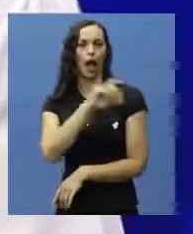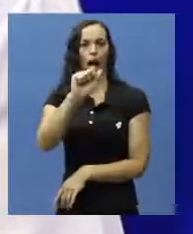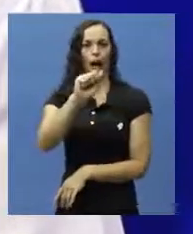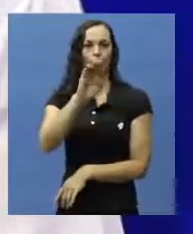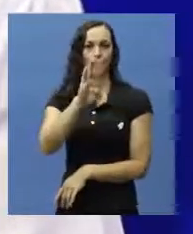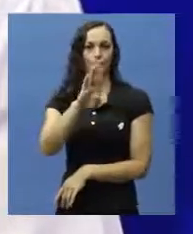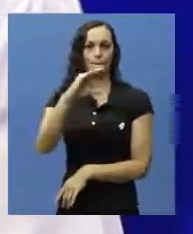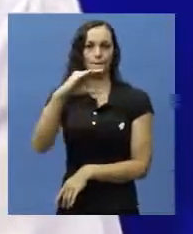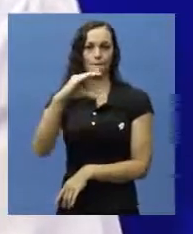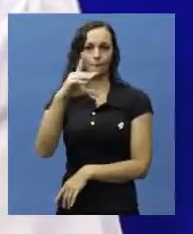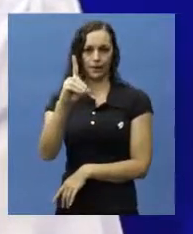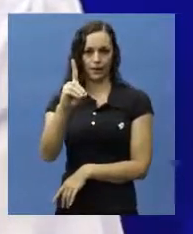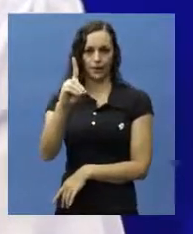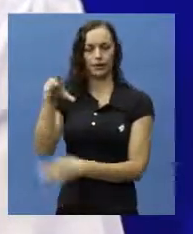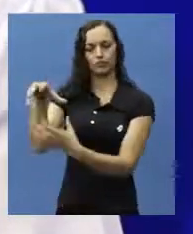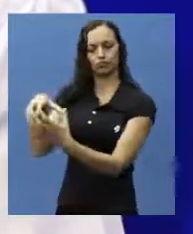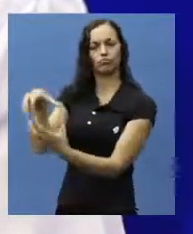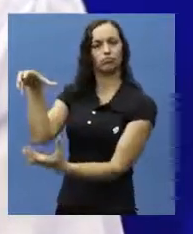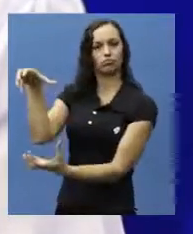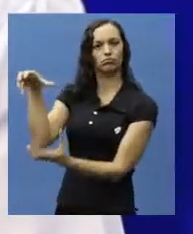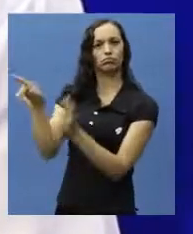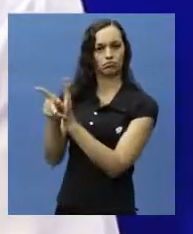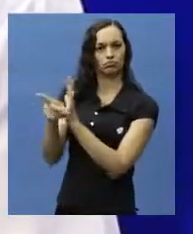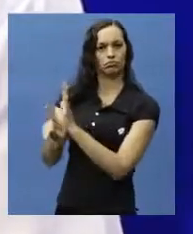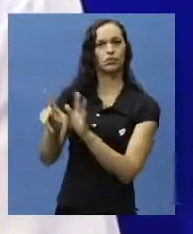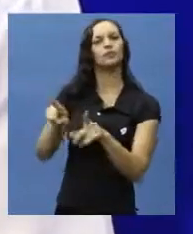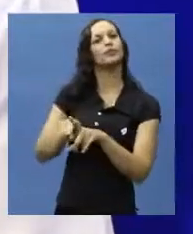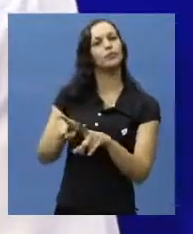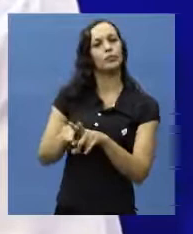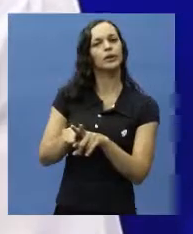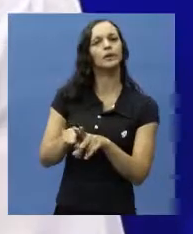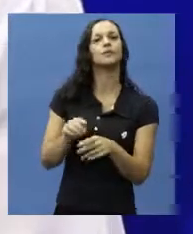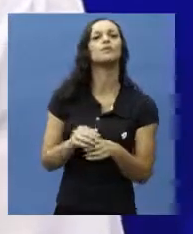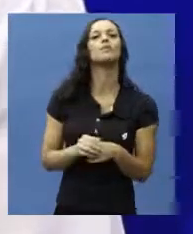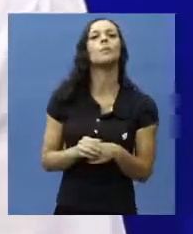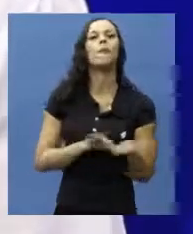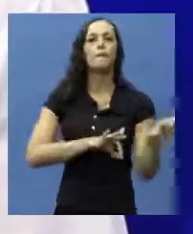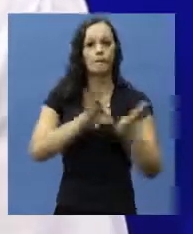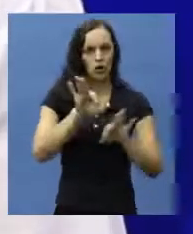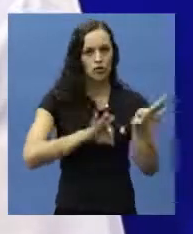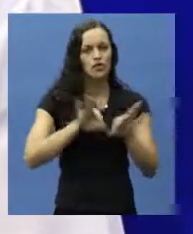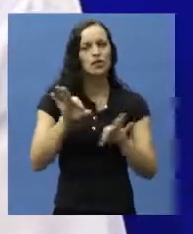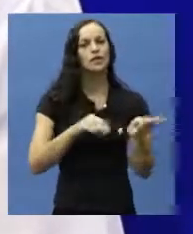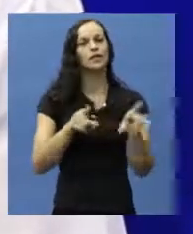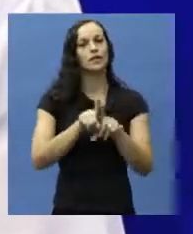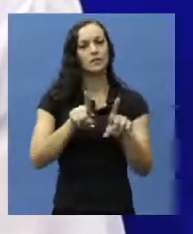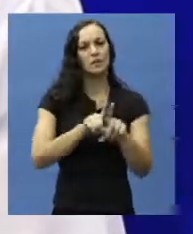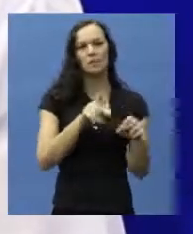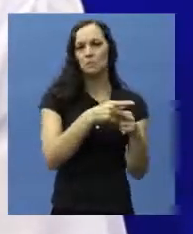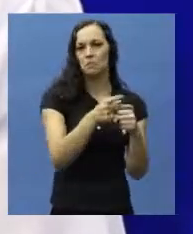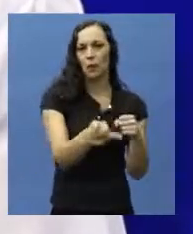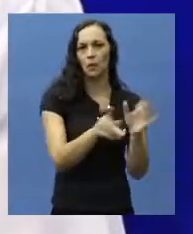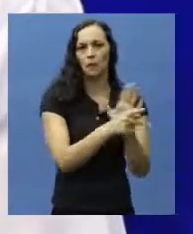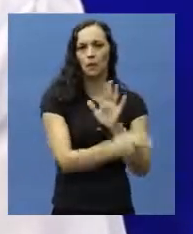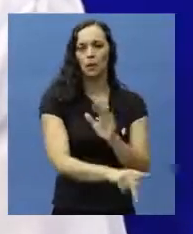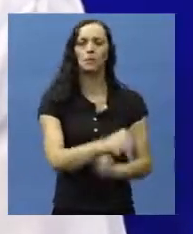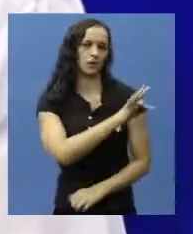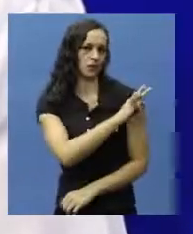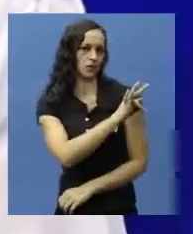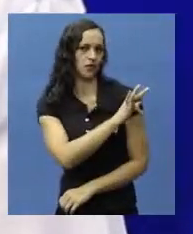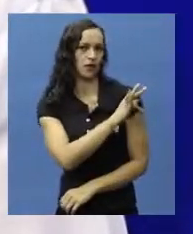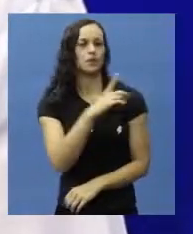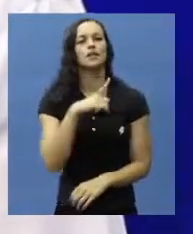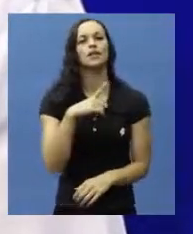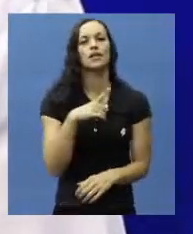idade, que é uma associação que eles têm lá no Clube ABCD. No projeto de extensão que nós temos também na Faculdade São